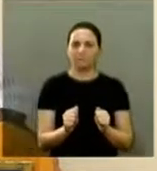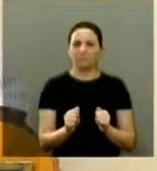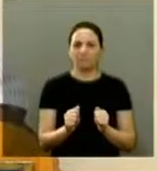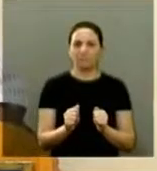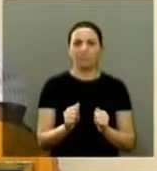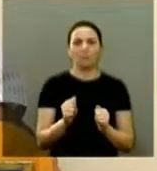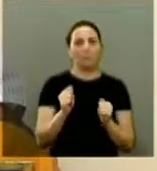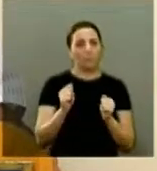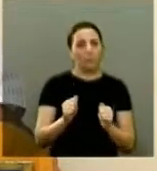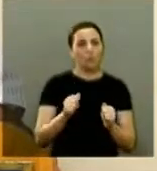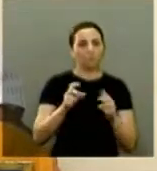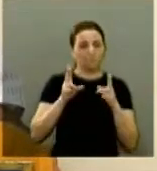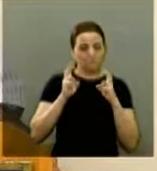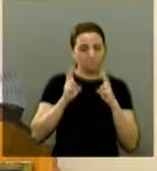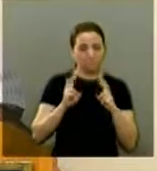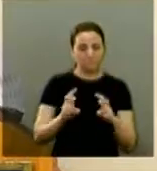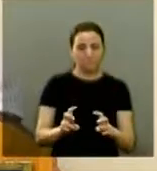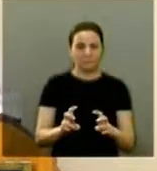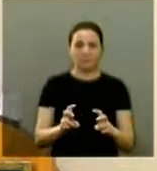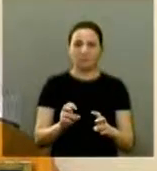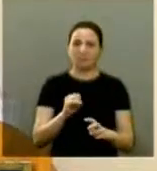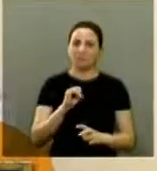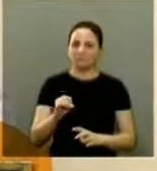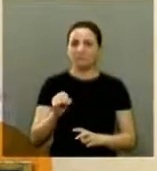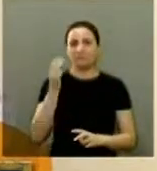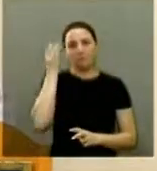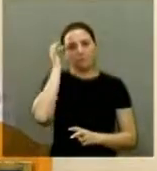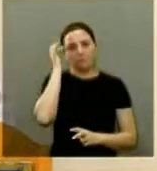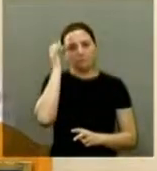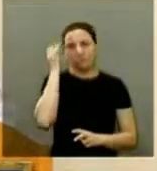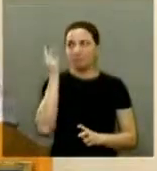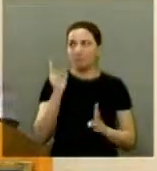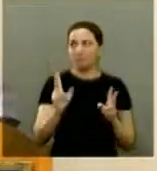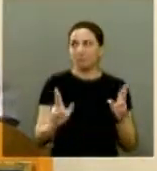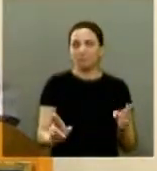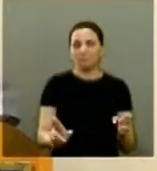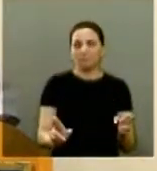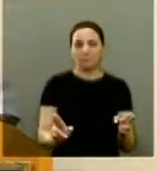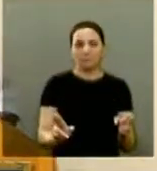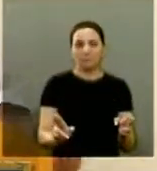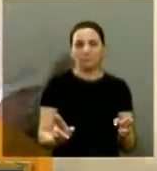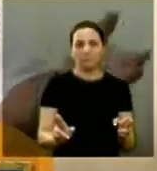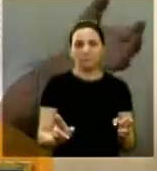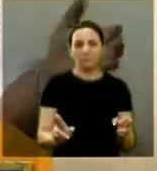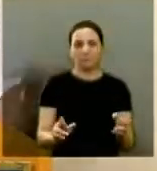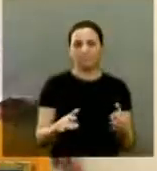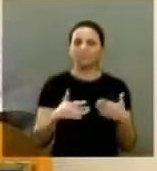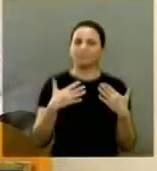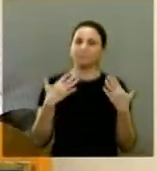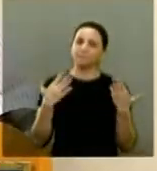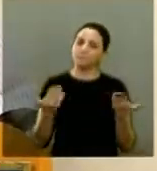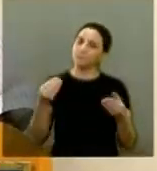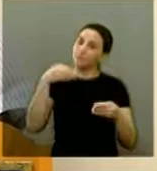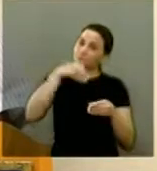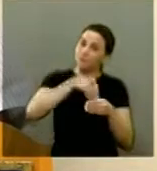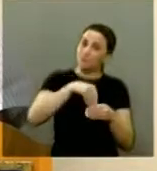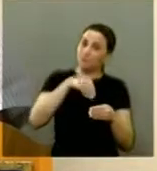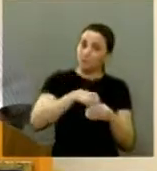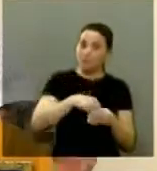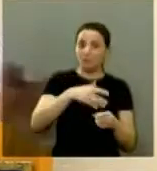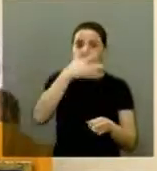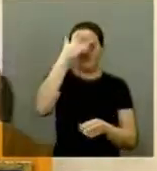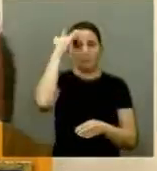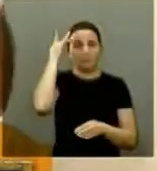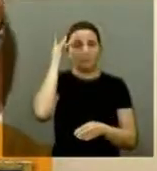distanciamento para apurar se vocês acharem isso que votem nas pessoas